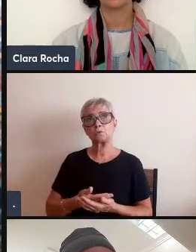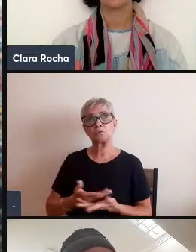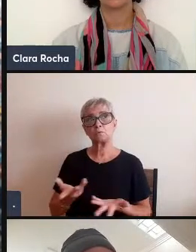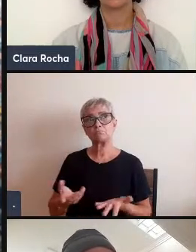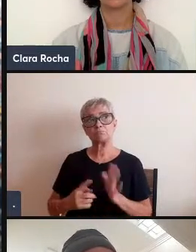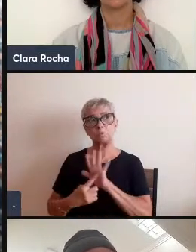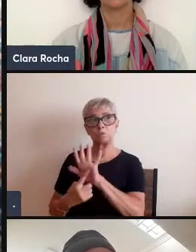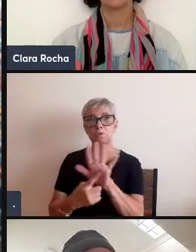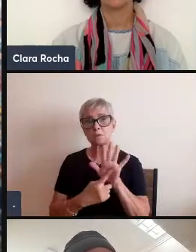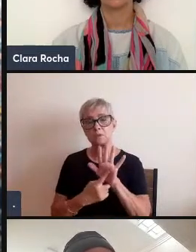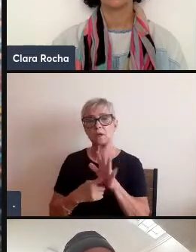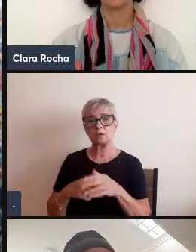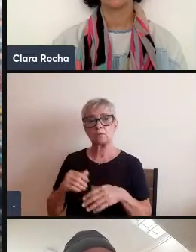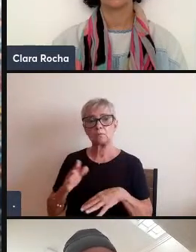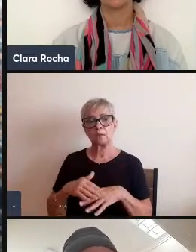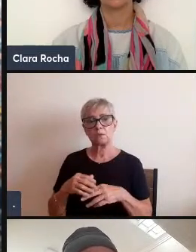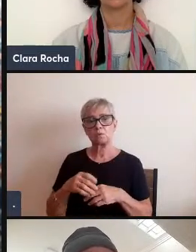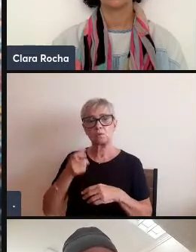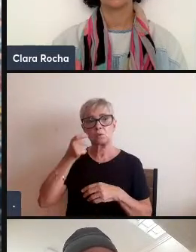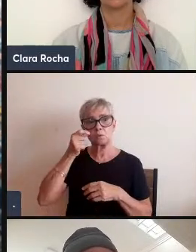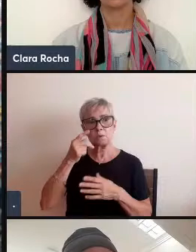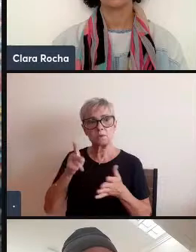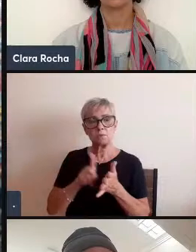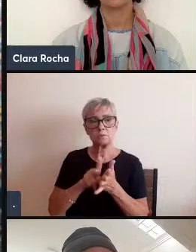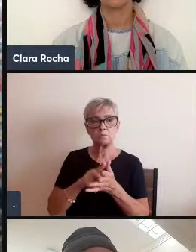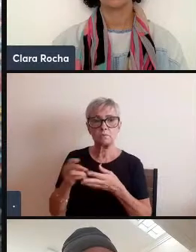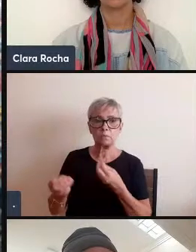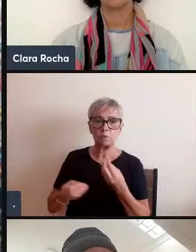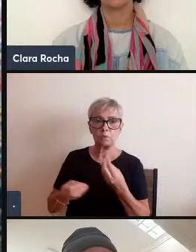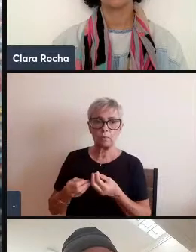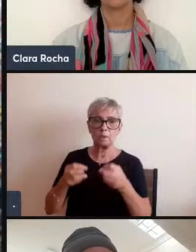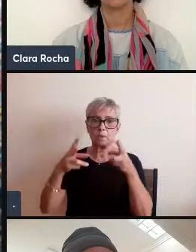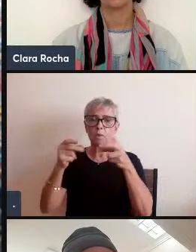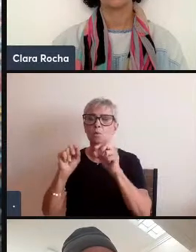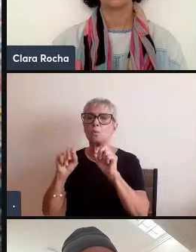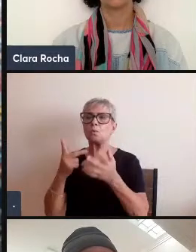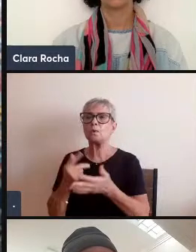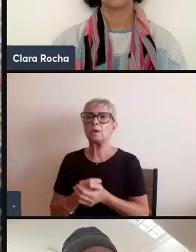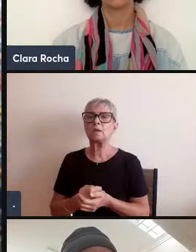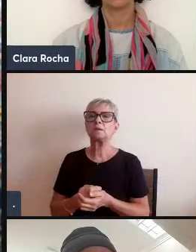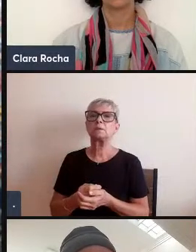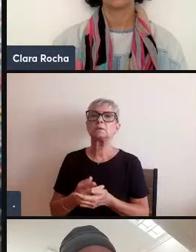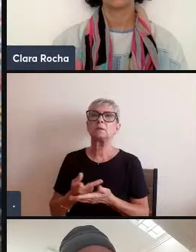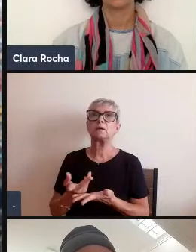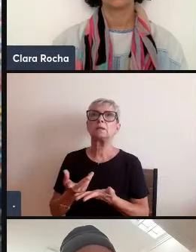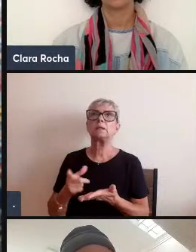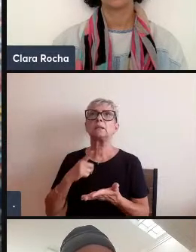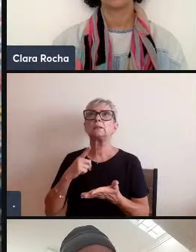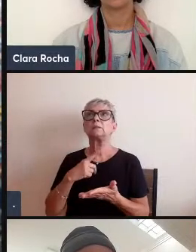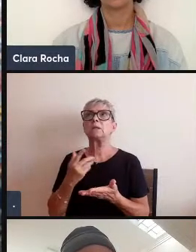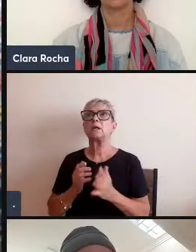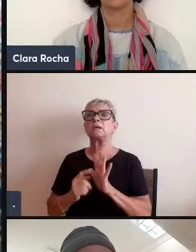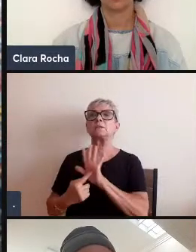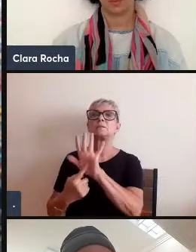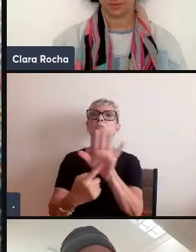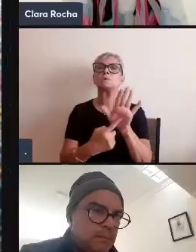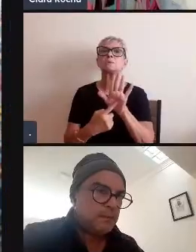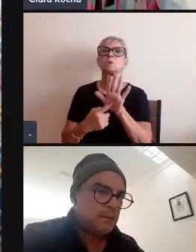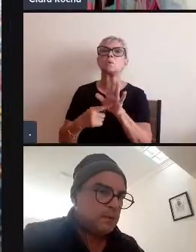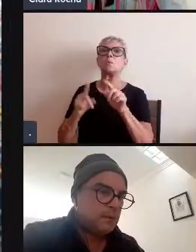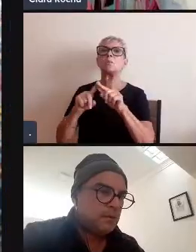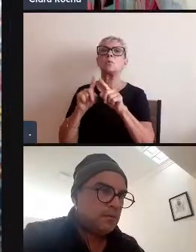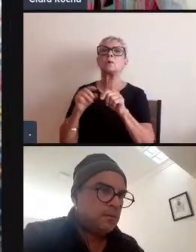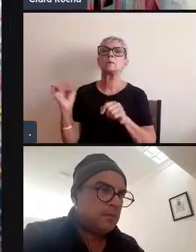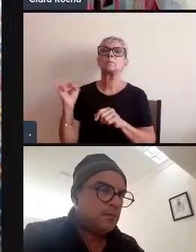ir atrás de ver o que está atrás dessa exposição por que ela é tão importante até hoje por que ela é